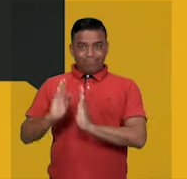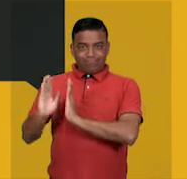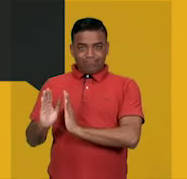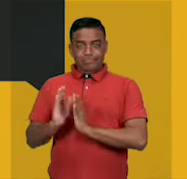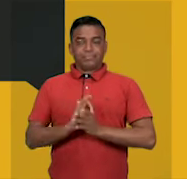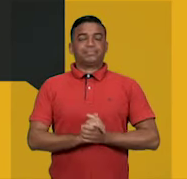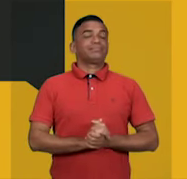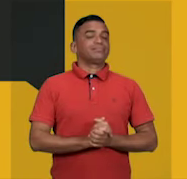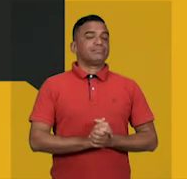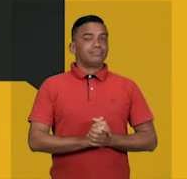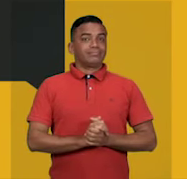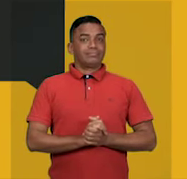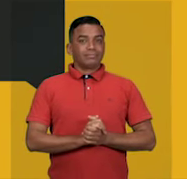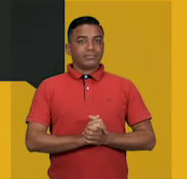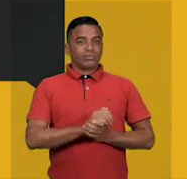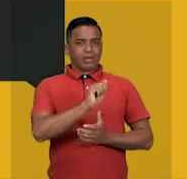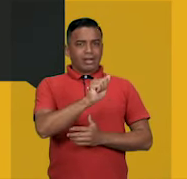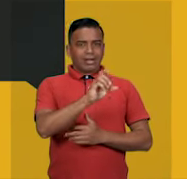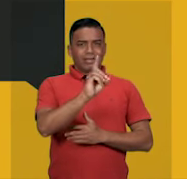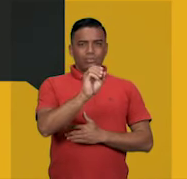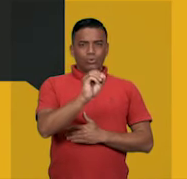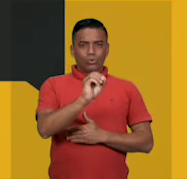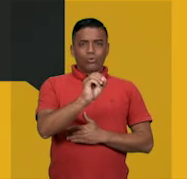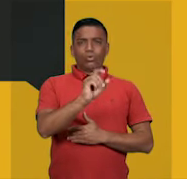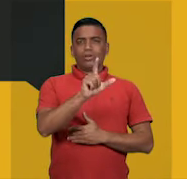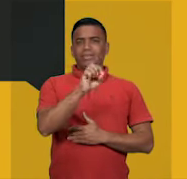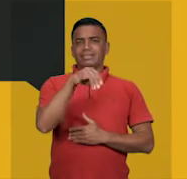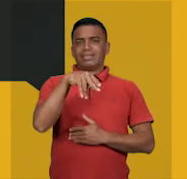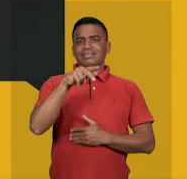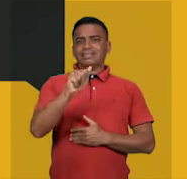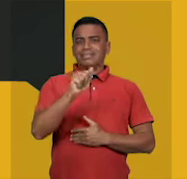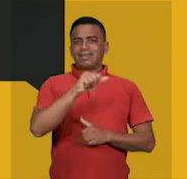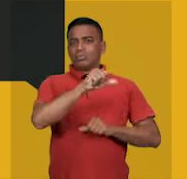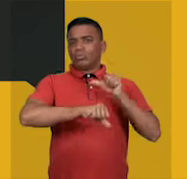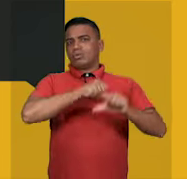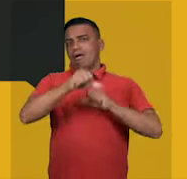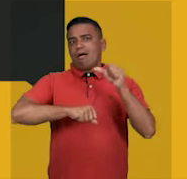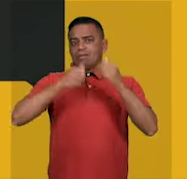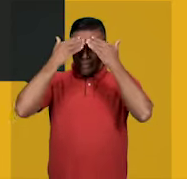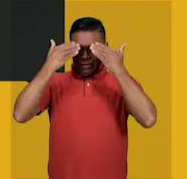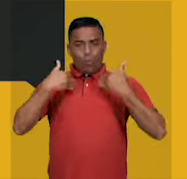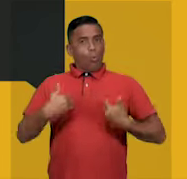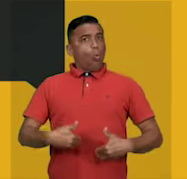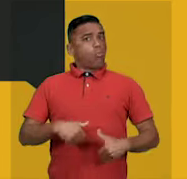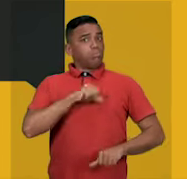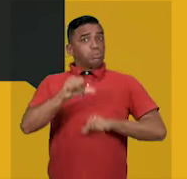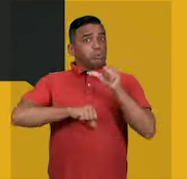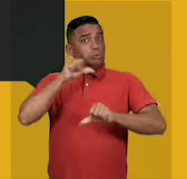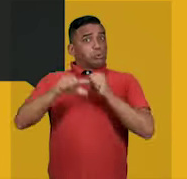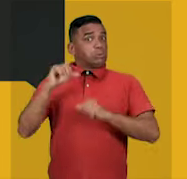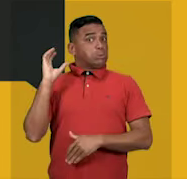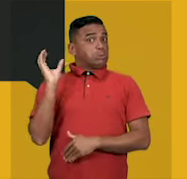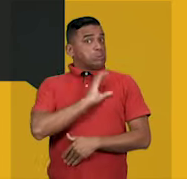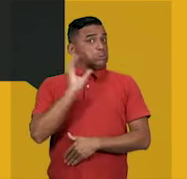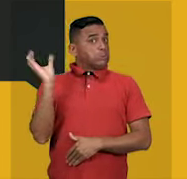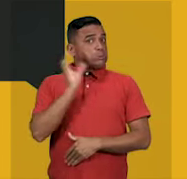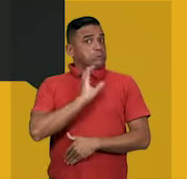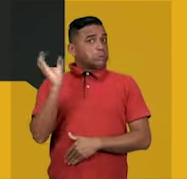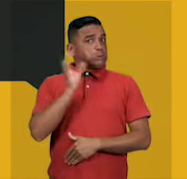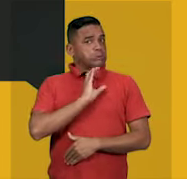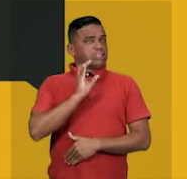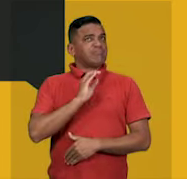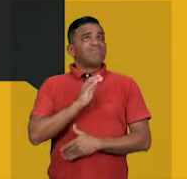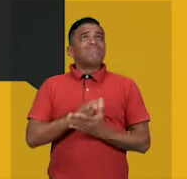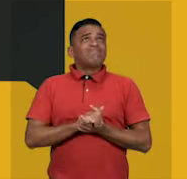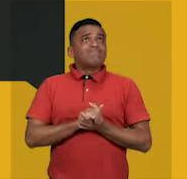A adolescência é um período de grandes transformações em nosso corpo. Tudo muda rapidamente, surgem muitas